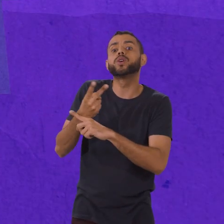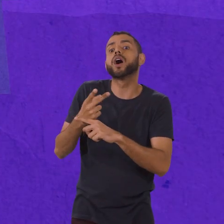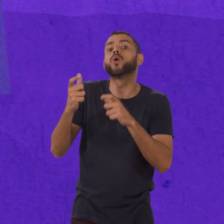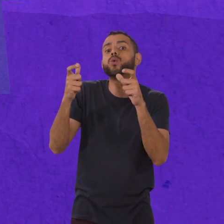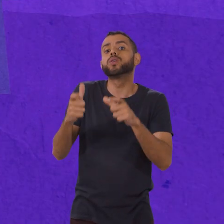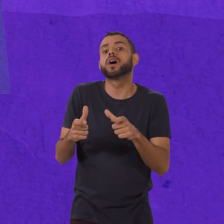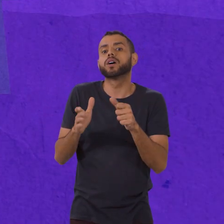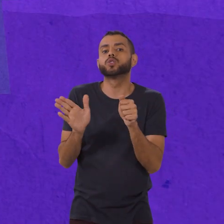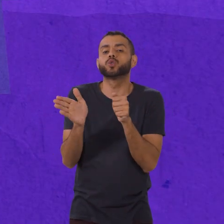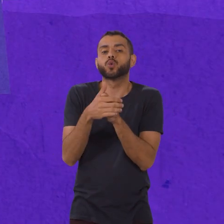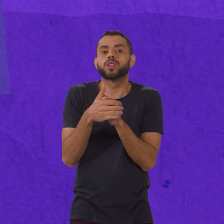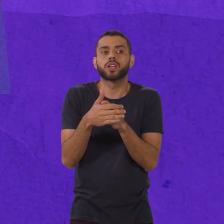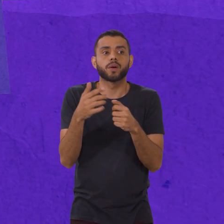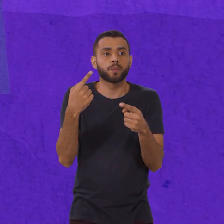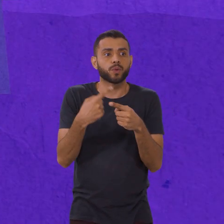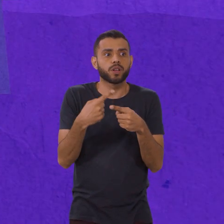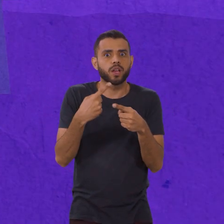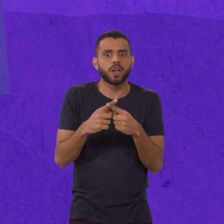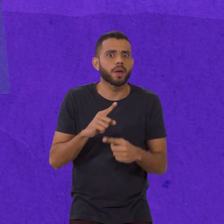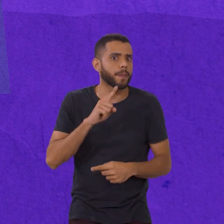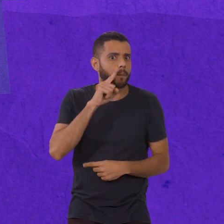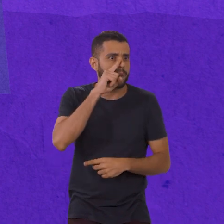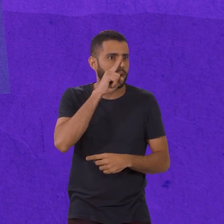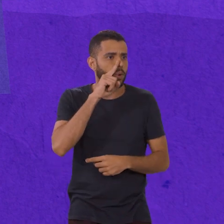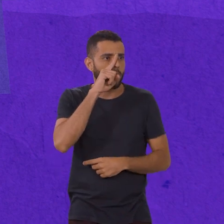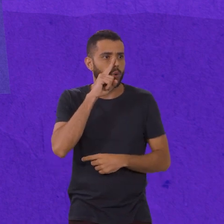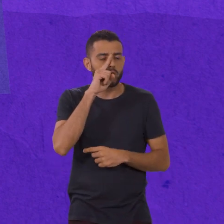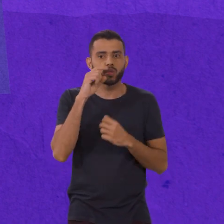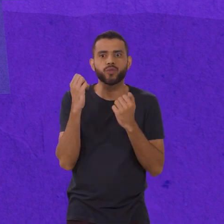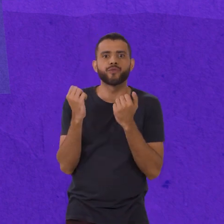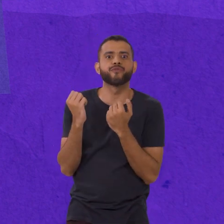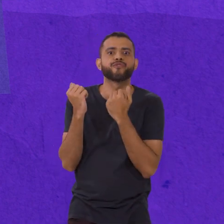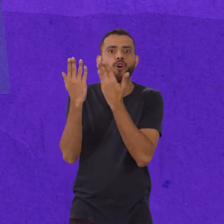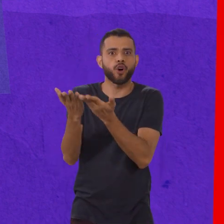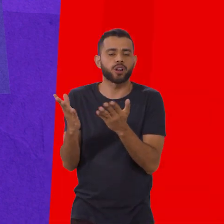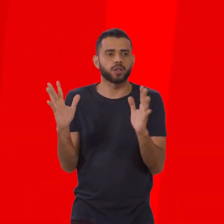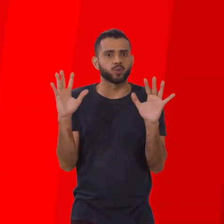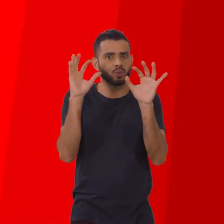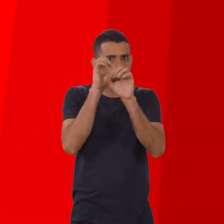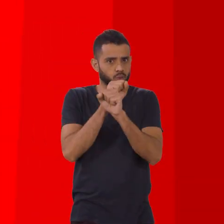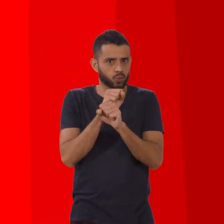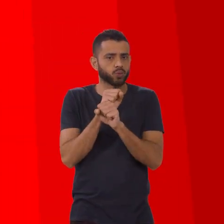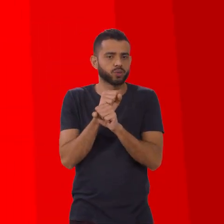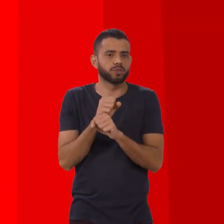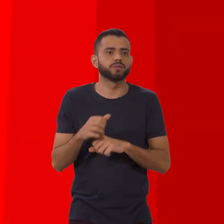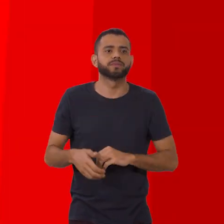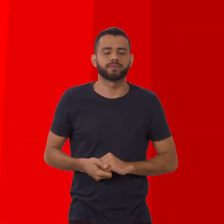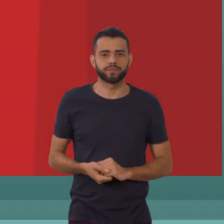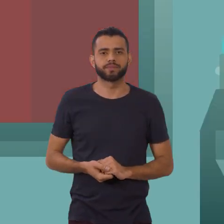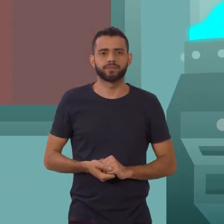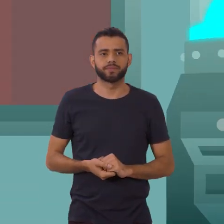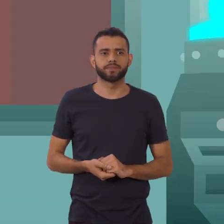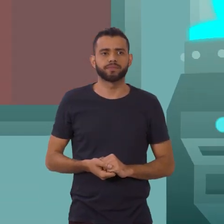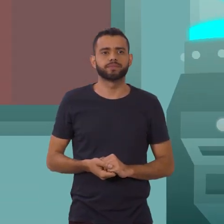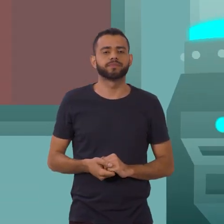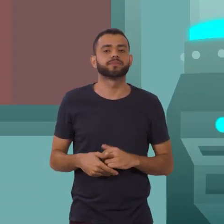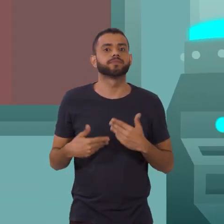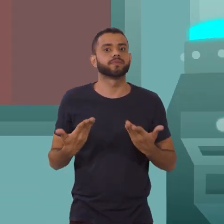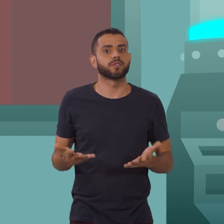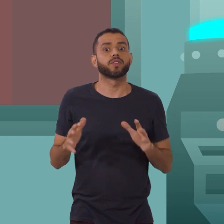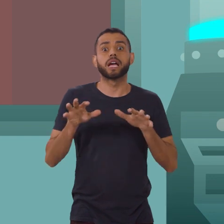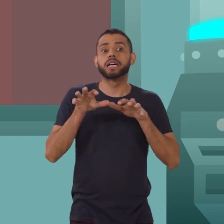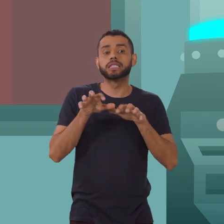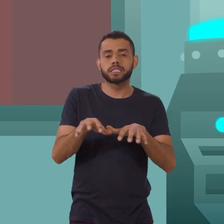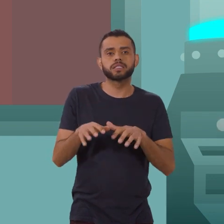esconder, pois era um tanto perigoso ficar fora da caverna no escuro. E foi assim